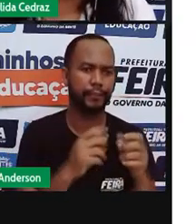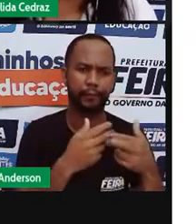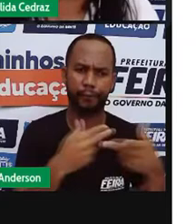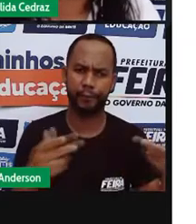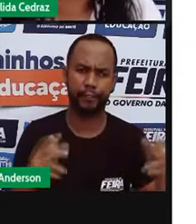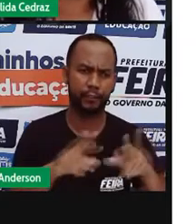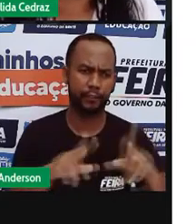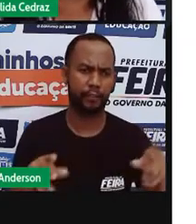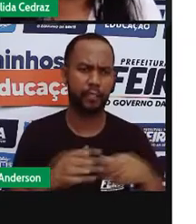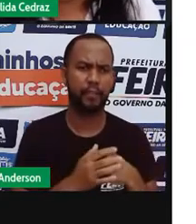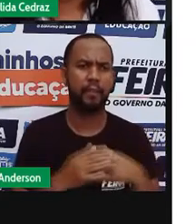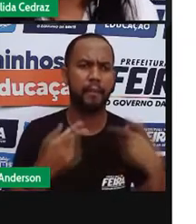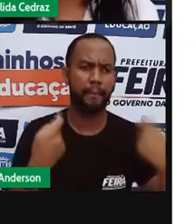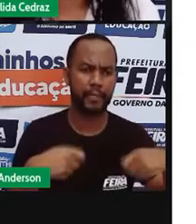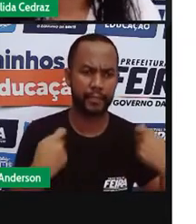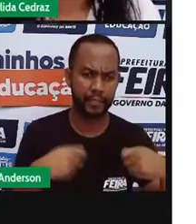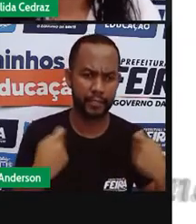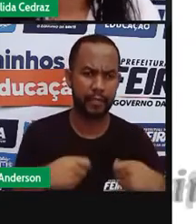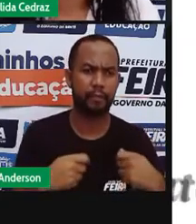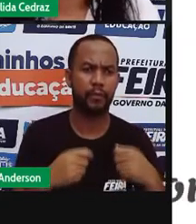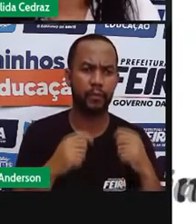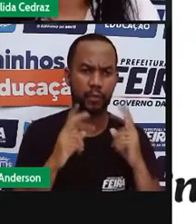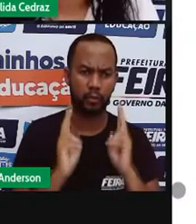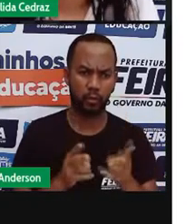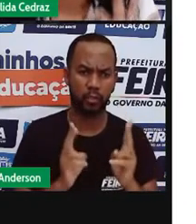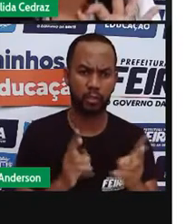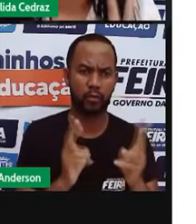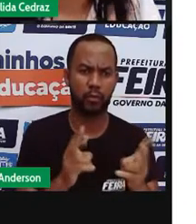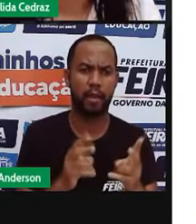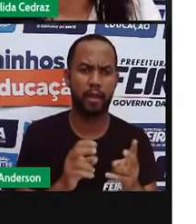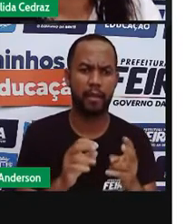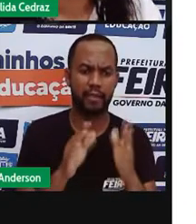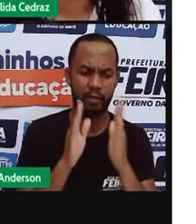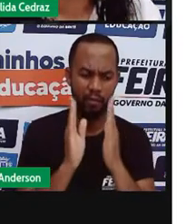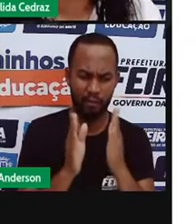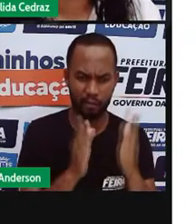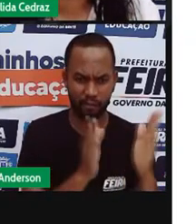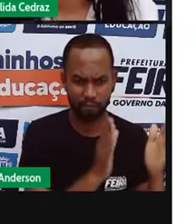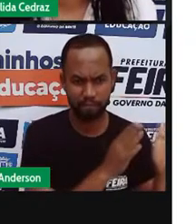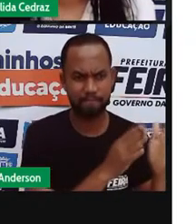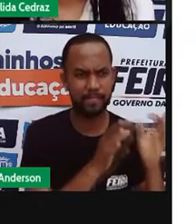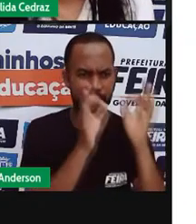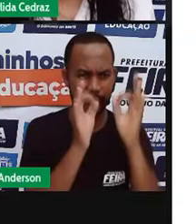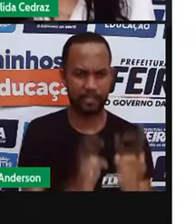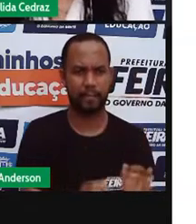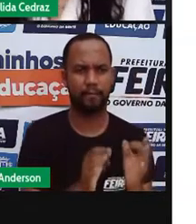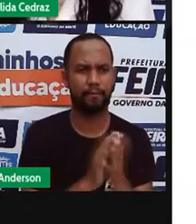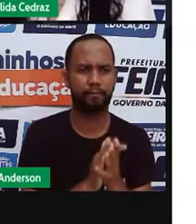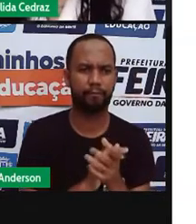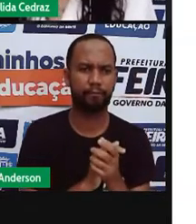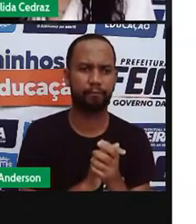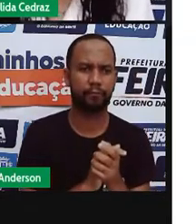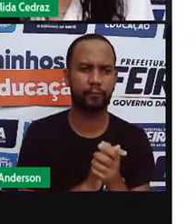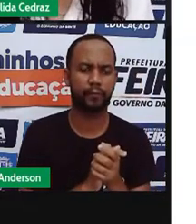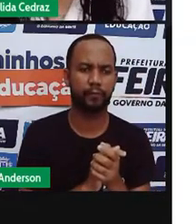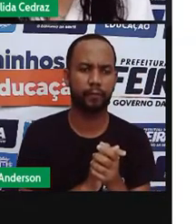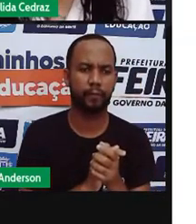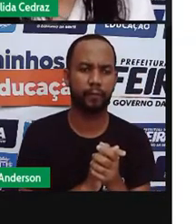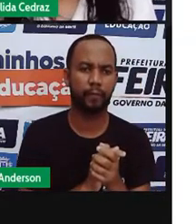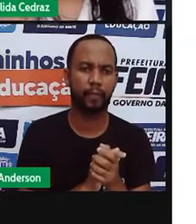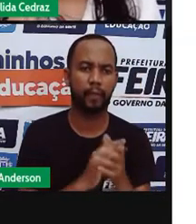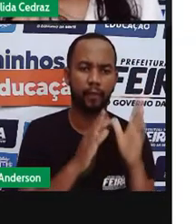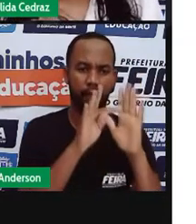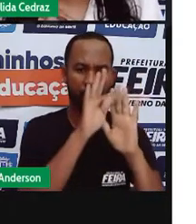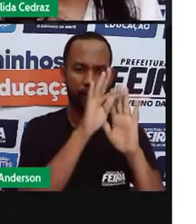coisas. Precisamos seguir o passo a passo na ordem certinha. Esses